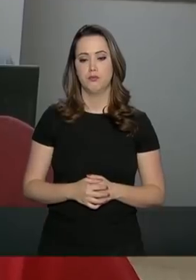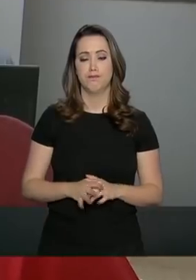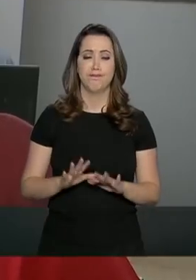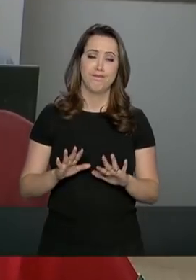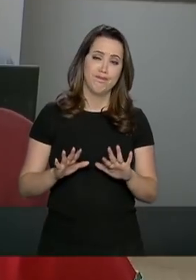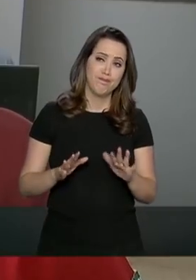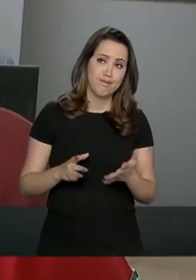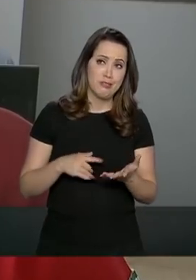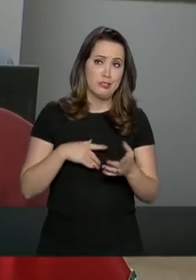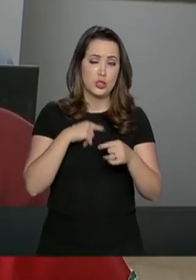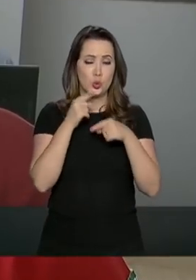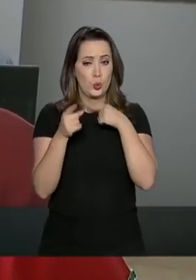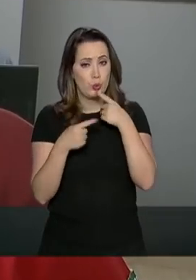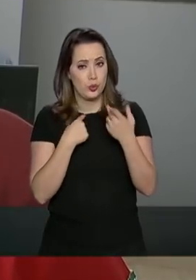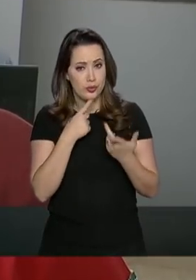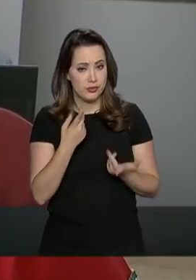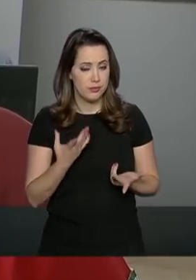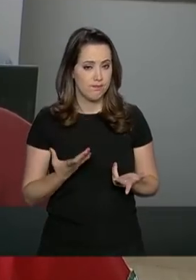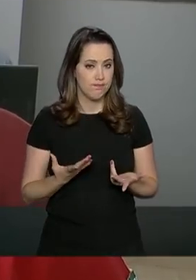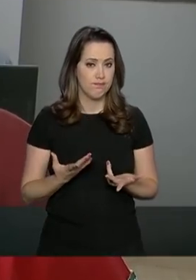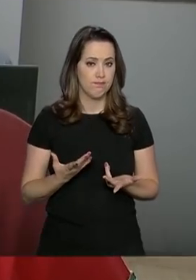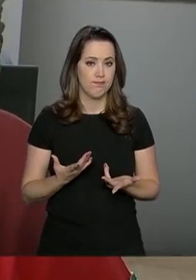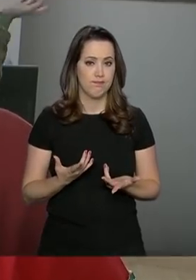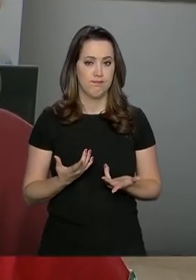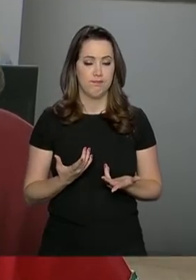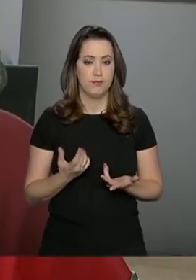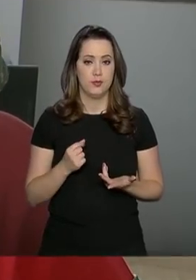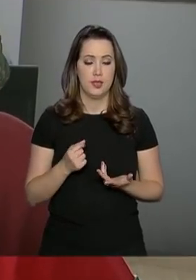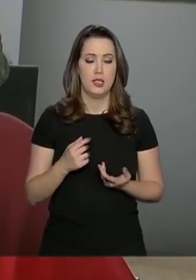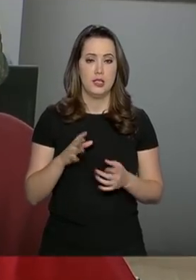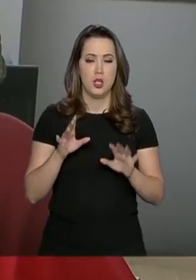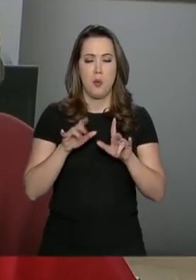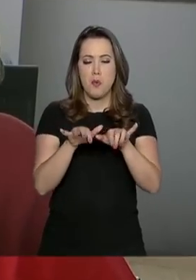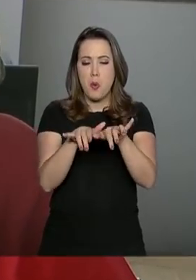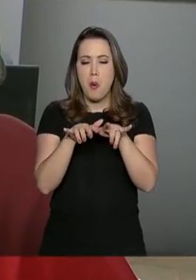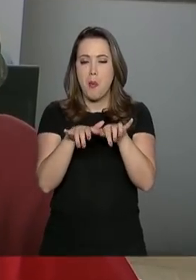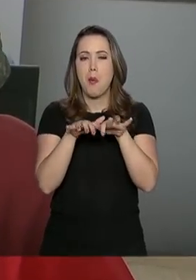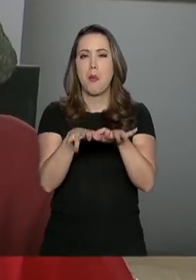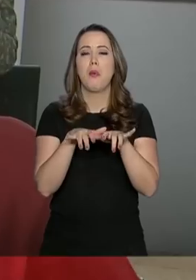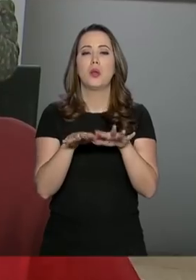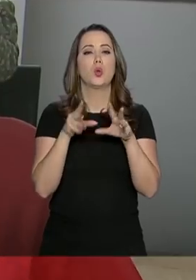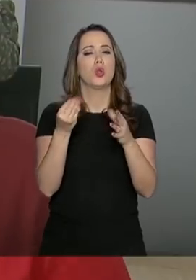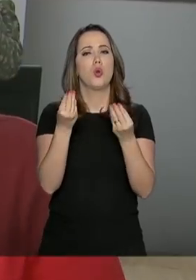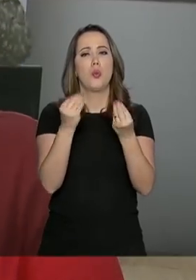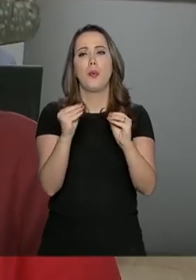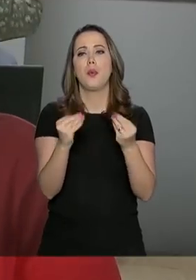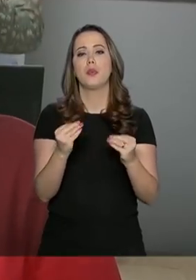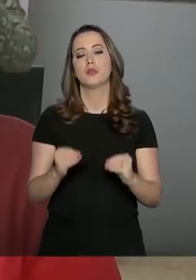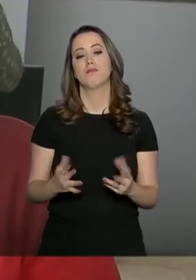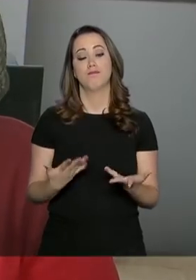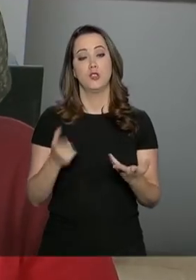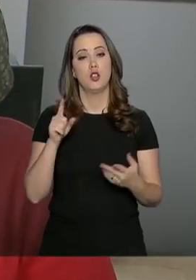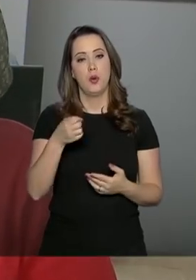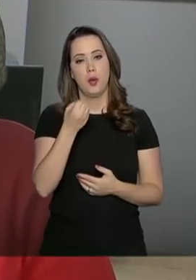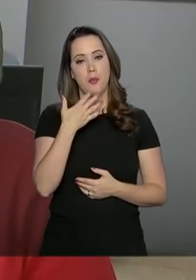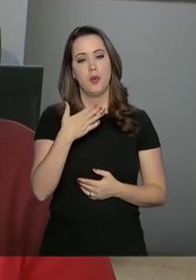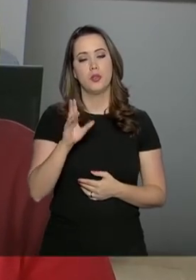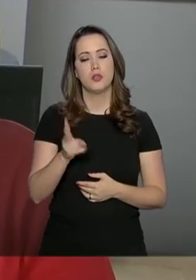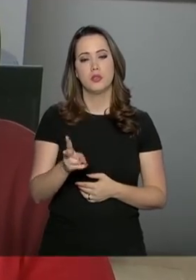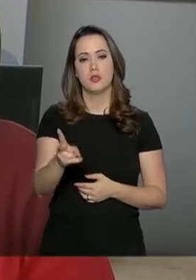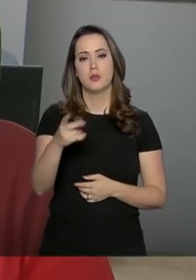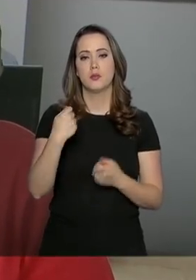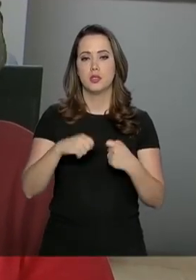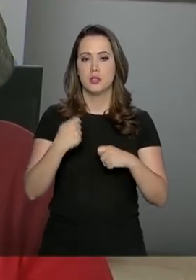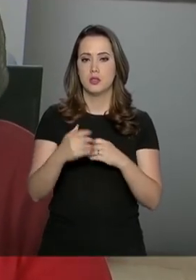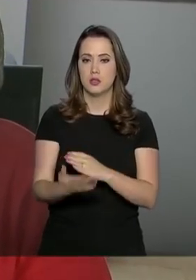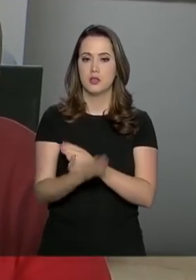dúvida para preencher as informações, então é bom. A gente sempre precisa